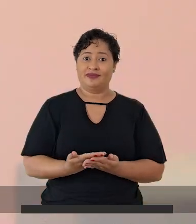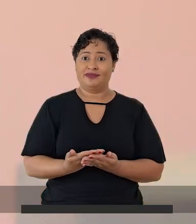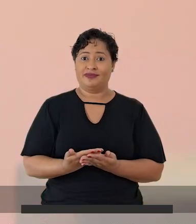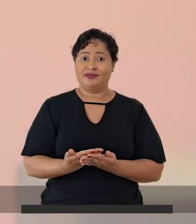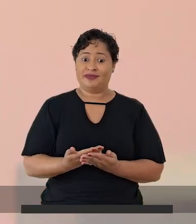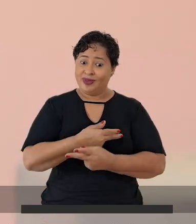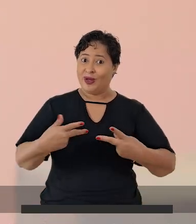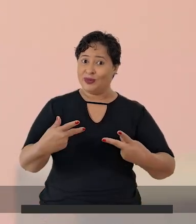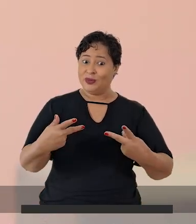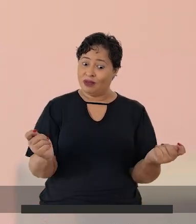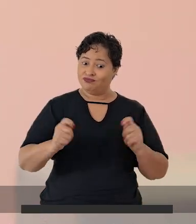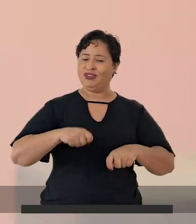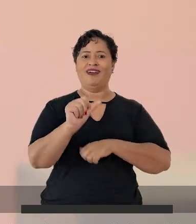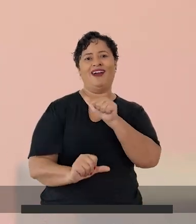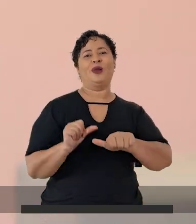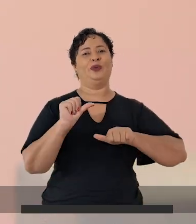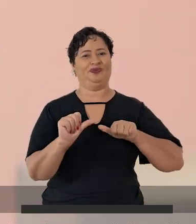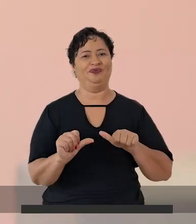voltar. Virar o jogo de nós.